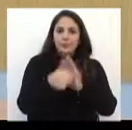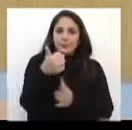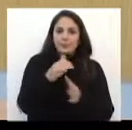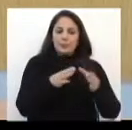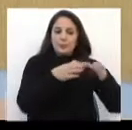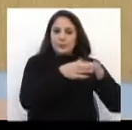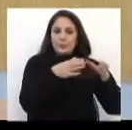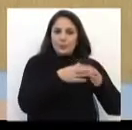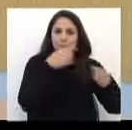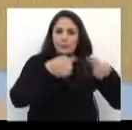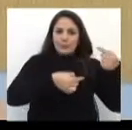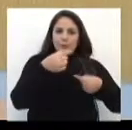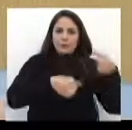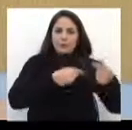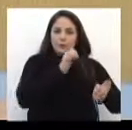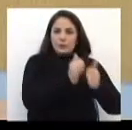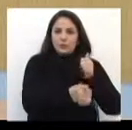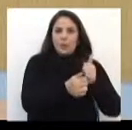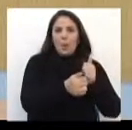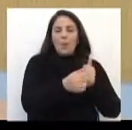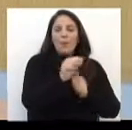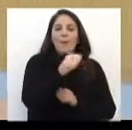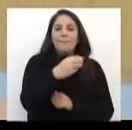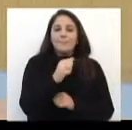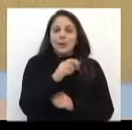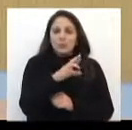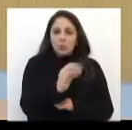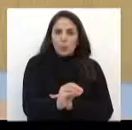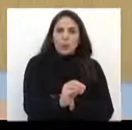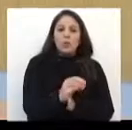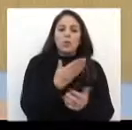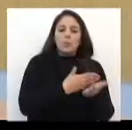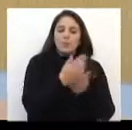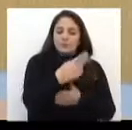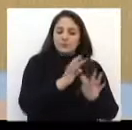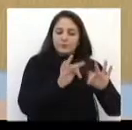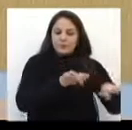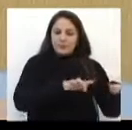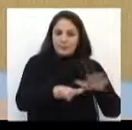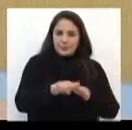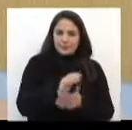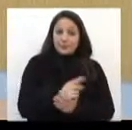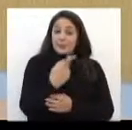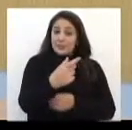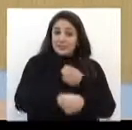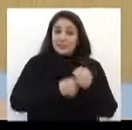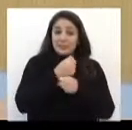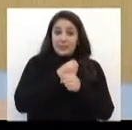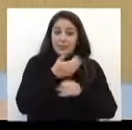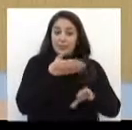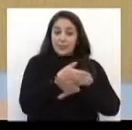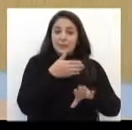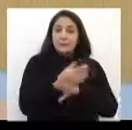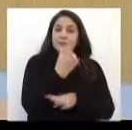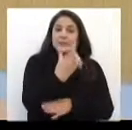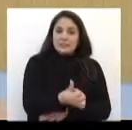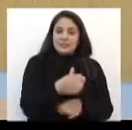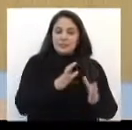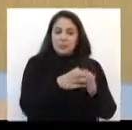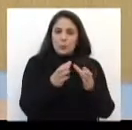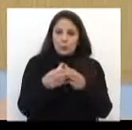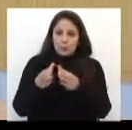divisão do Campeonato de Futebol Amador começam neste final de semana. Neste ano, participam 16